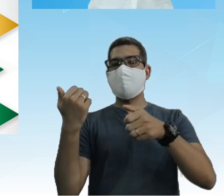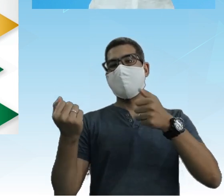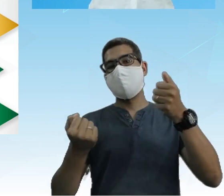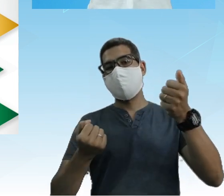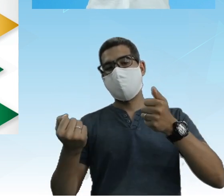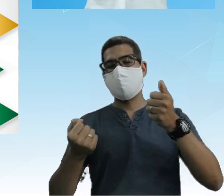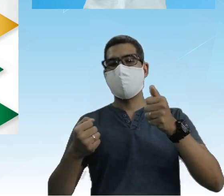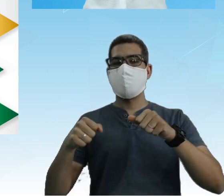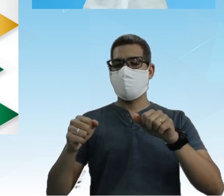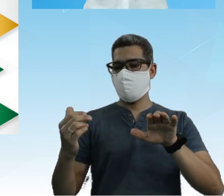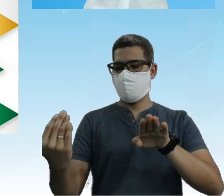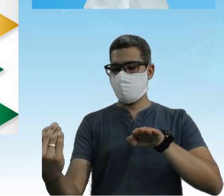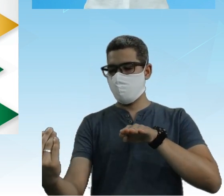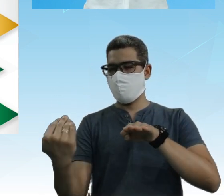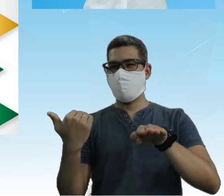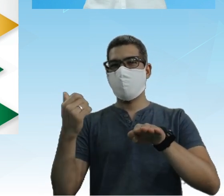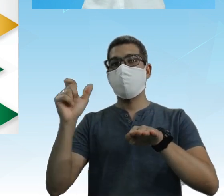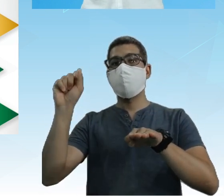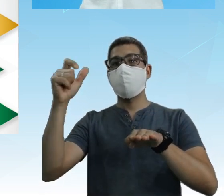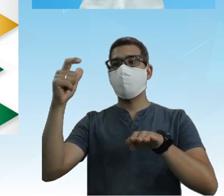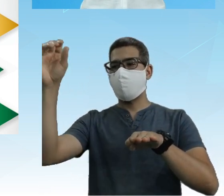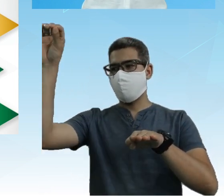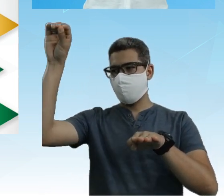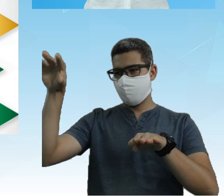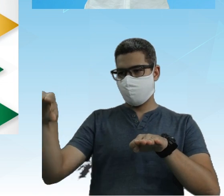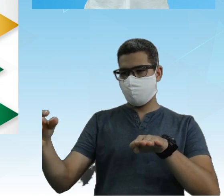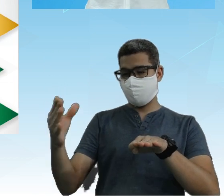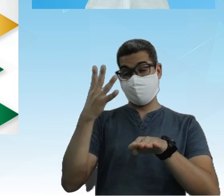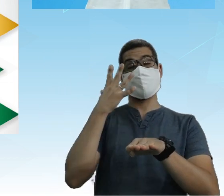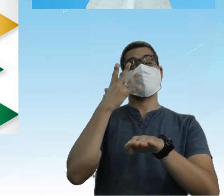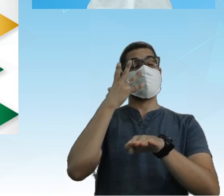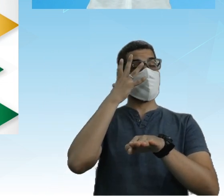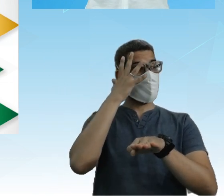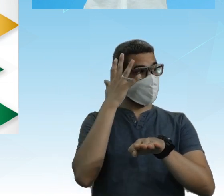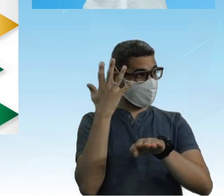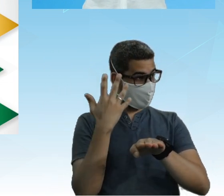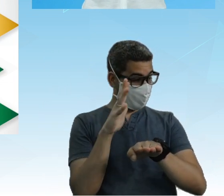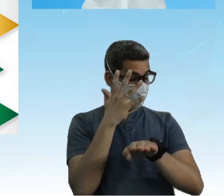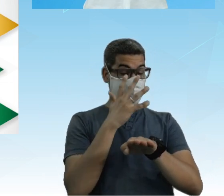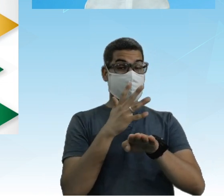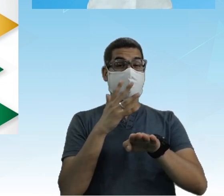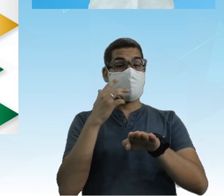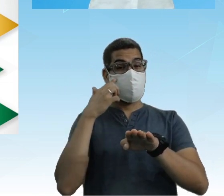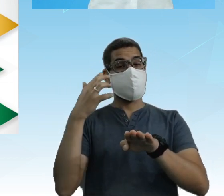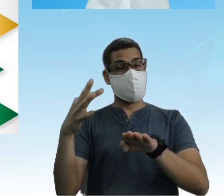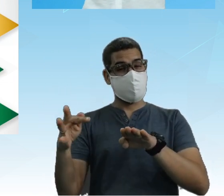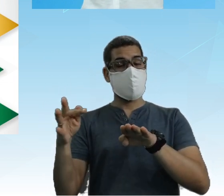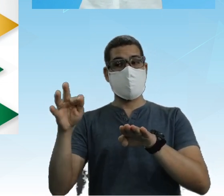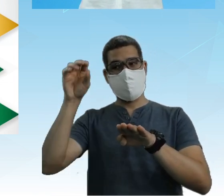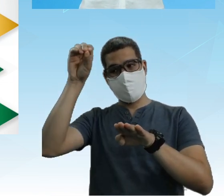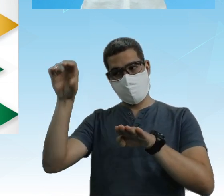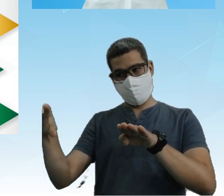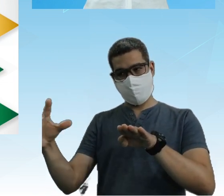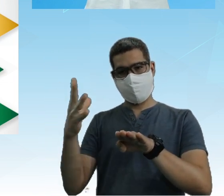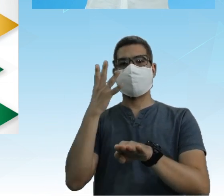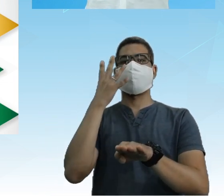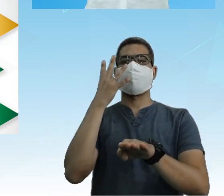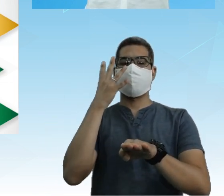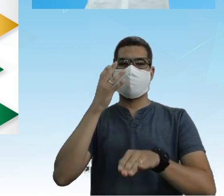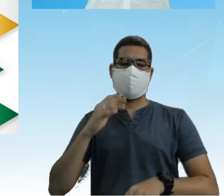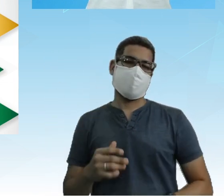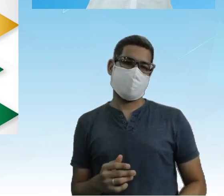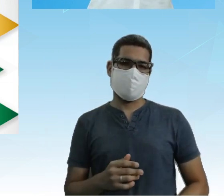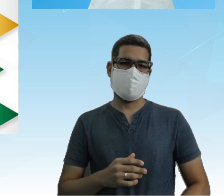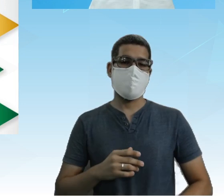Refletindo o raio do sol No seu rosto Não incomoda? Refletir Ou seja Bateu lá E veio para você Então